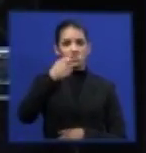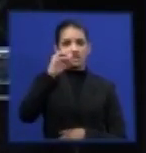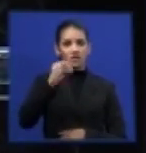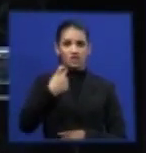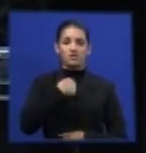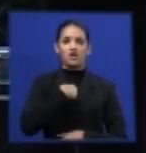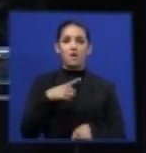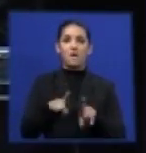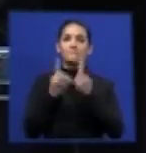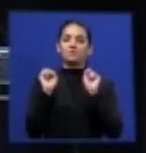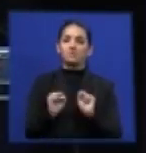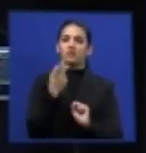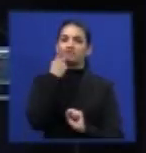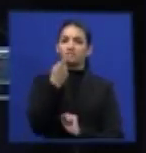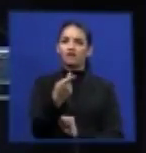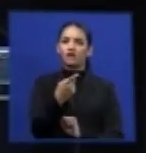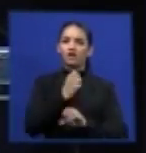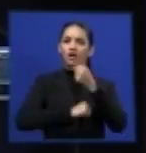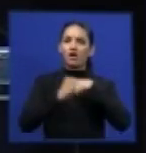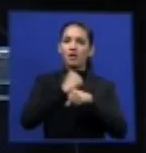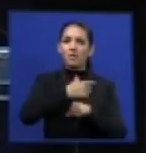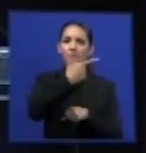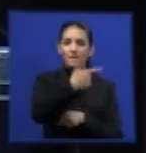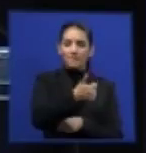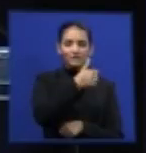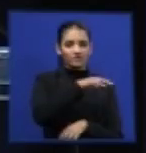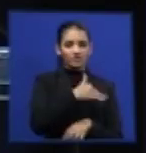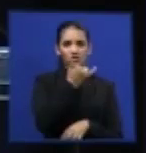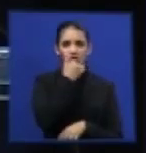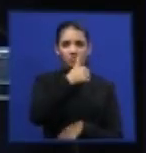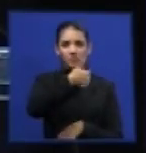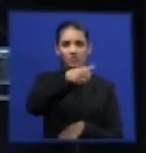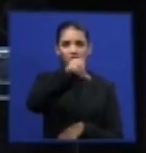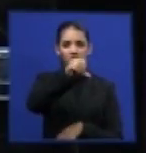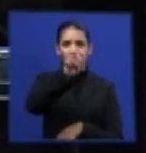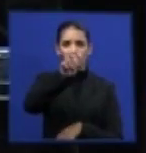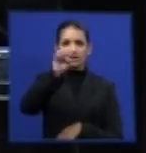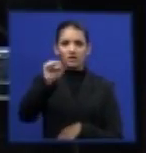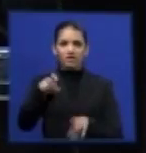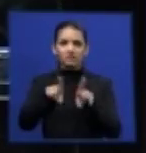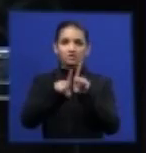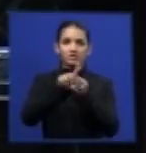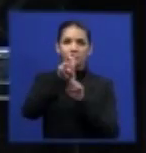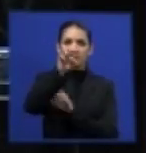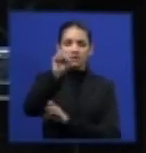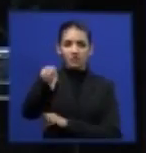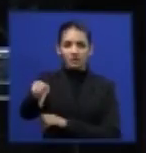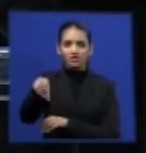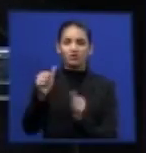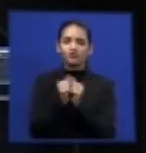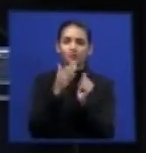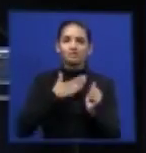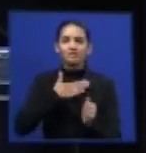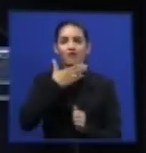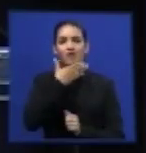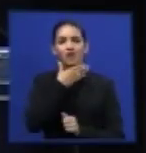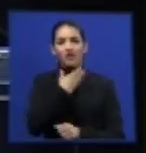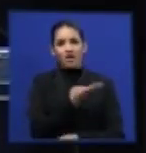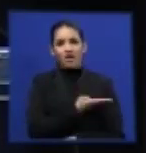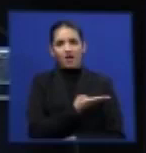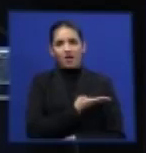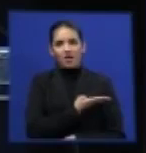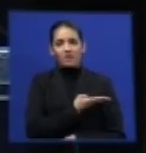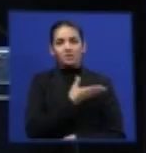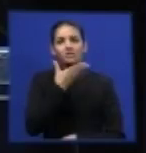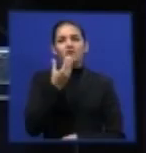Então, eu posso dizer que, em 1958 e 59, com o meu amigo Humbertinho, de faculdade, que hoje é um grande ministro